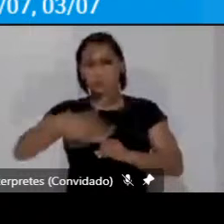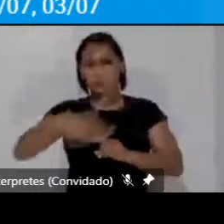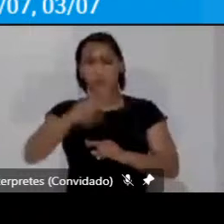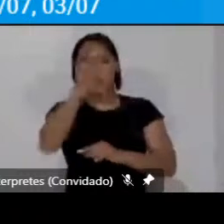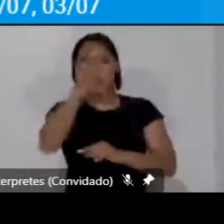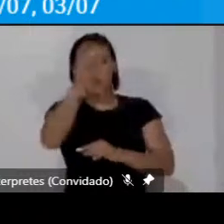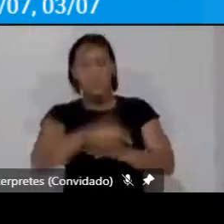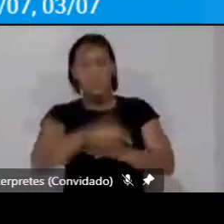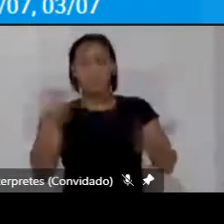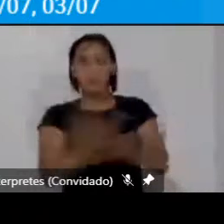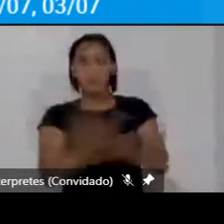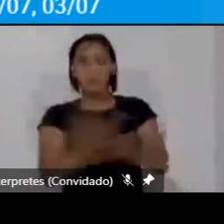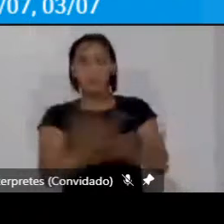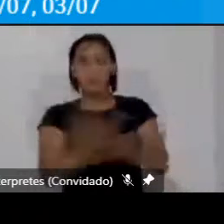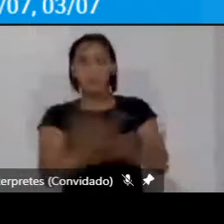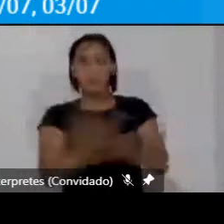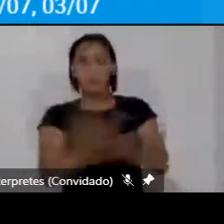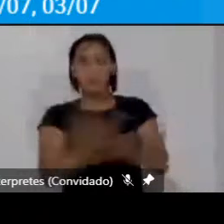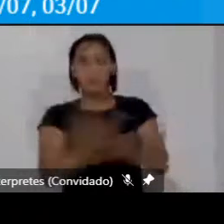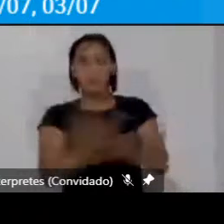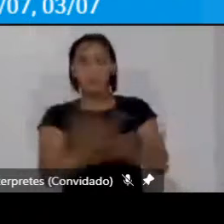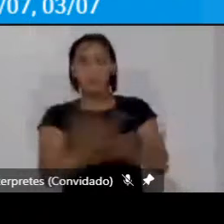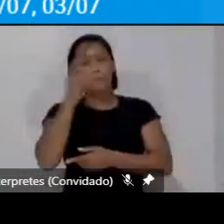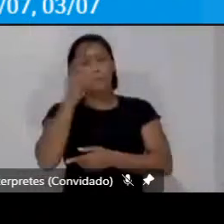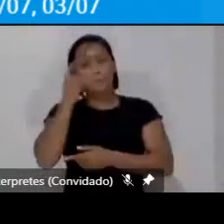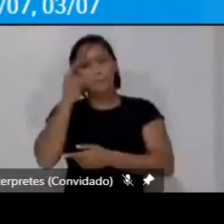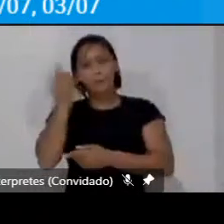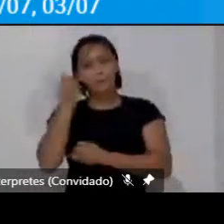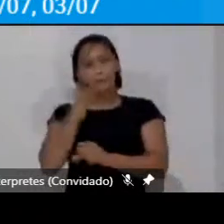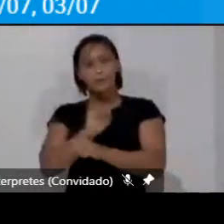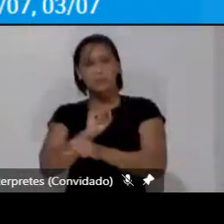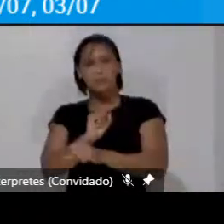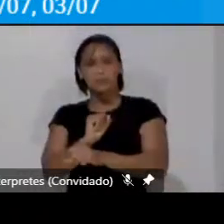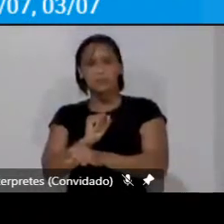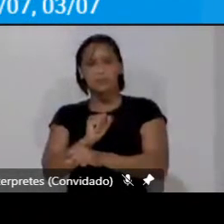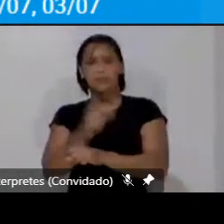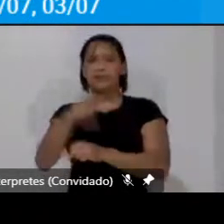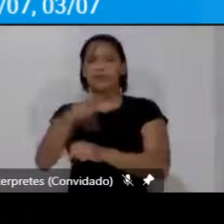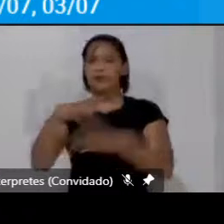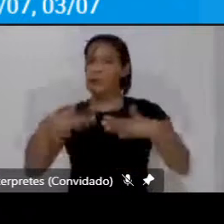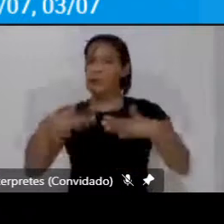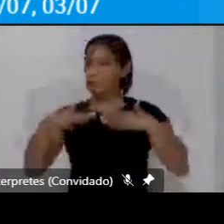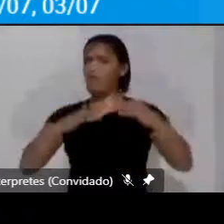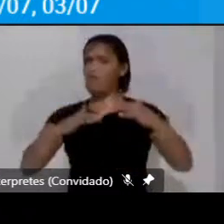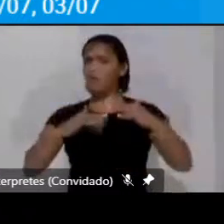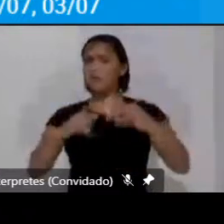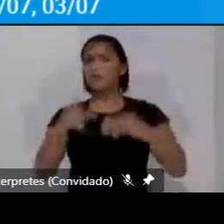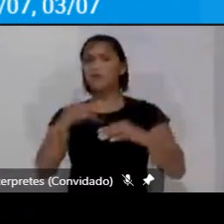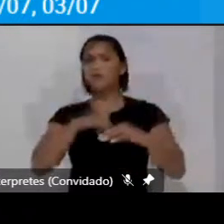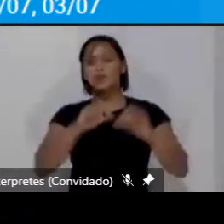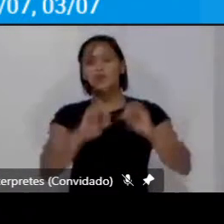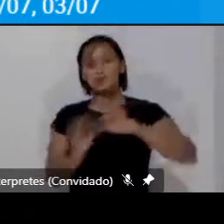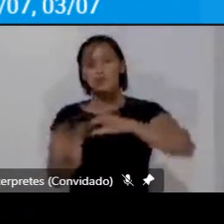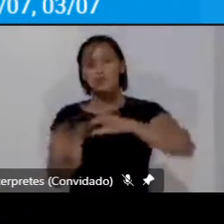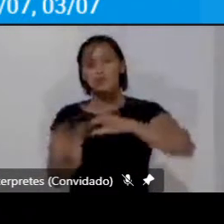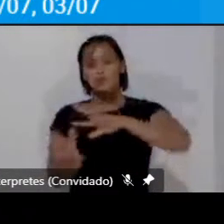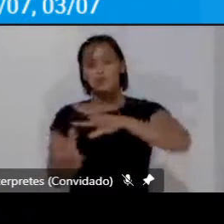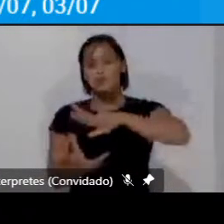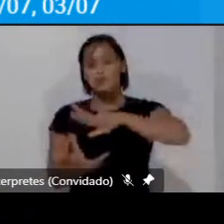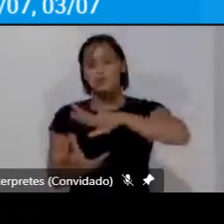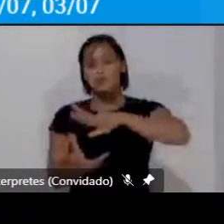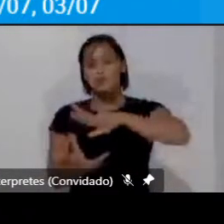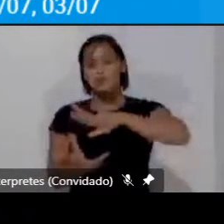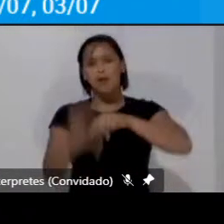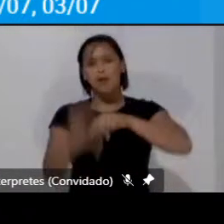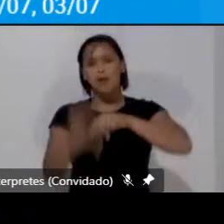acho importante a gente pensar então a mobilidade em um mundo onde as pessoas e objetos